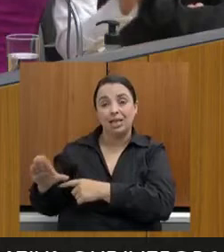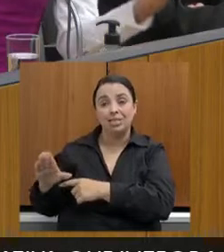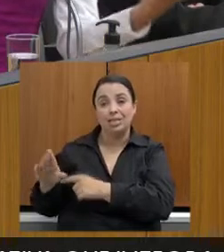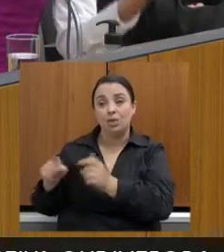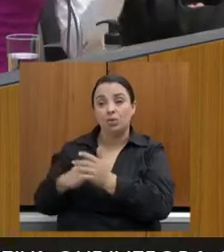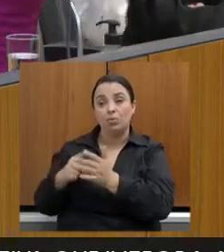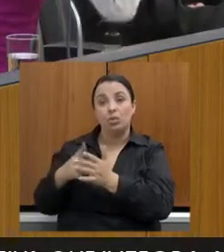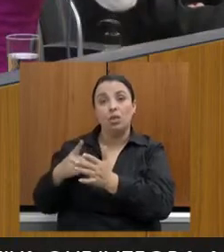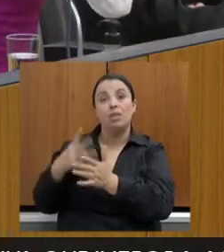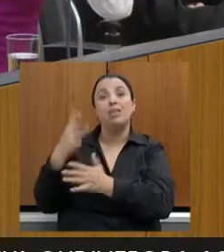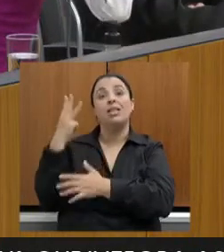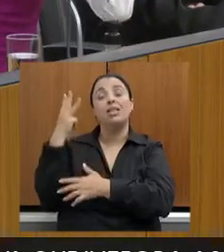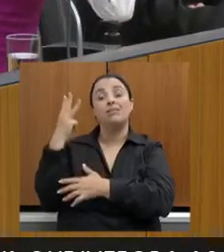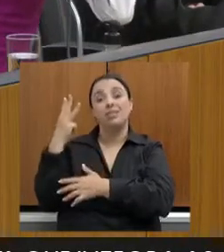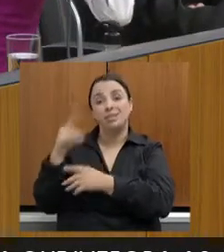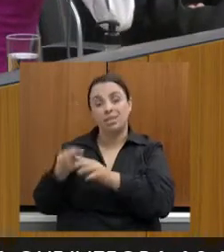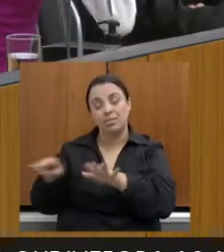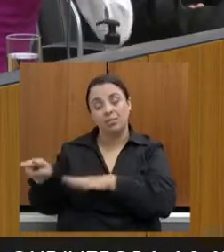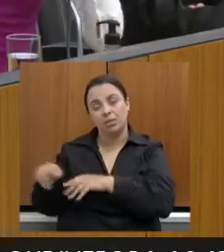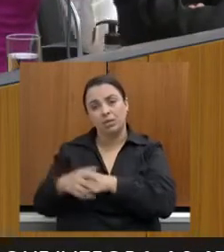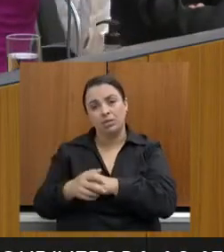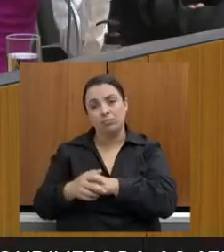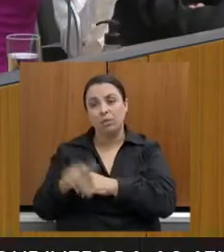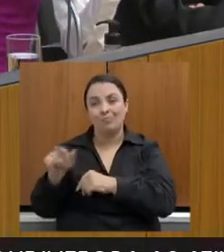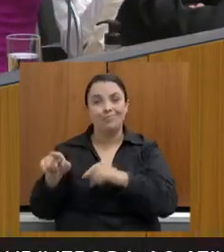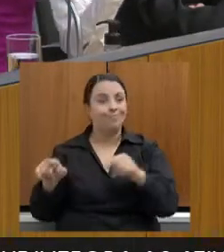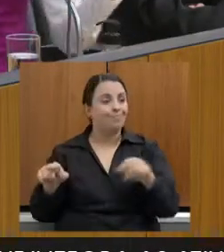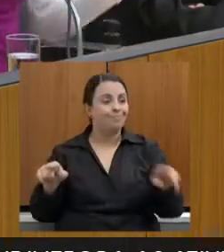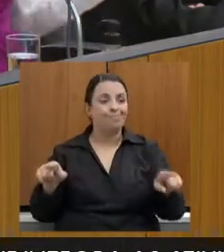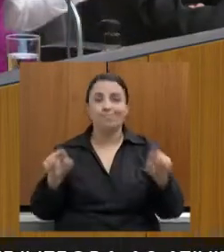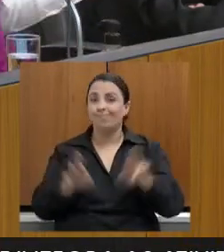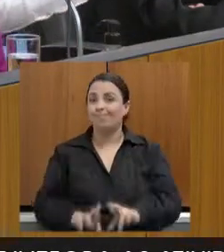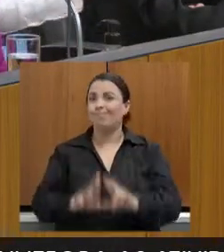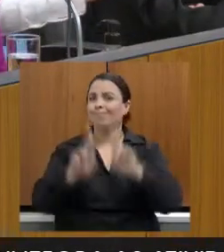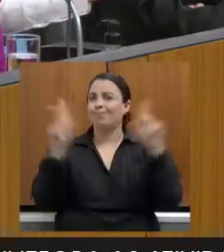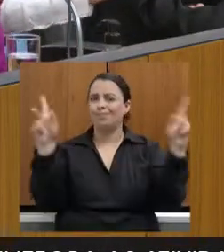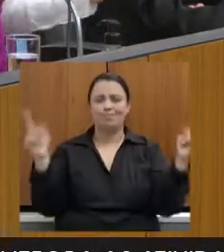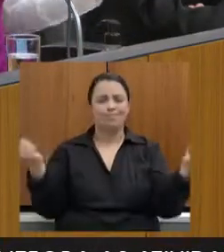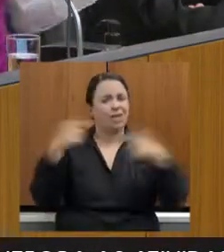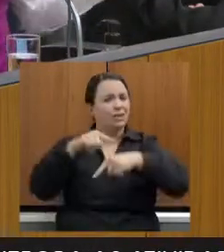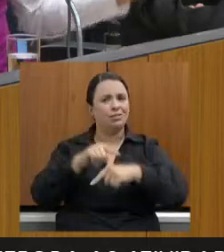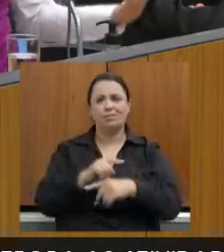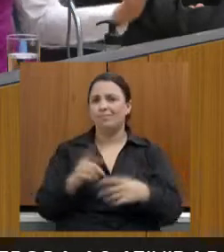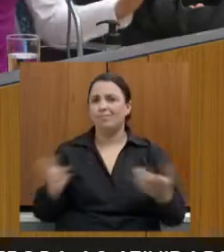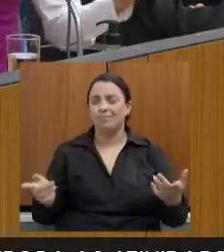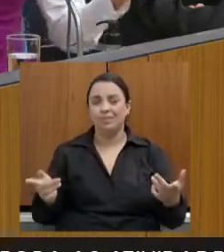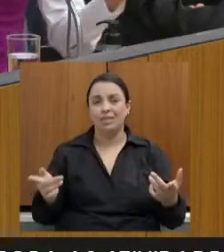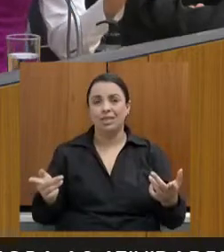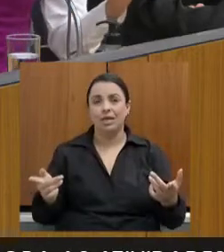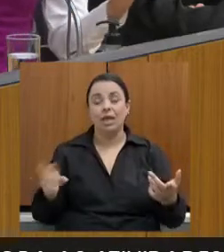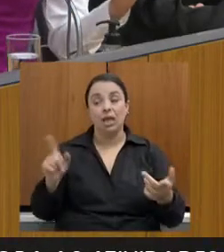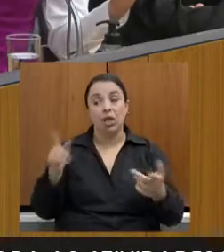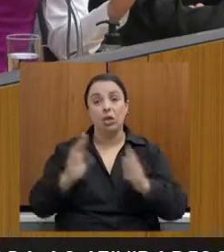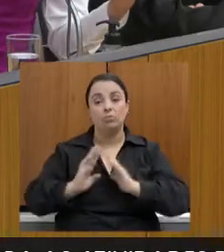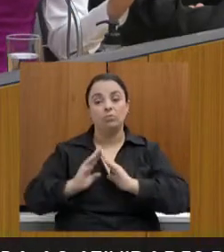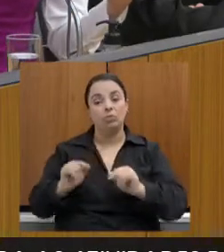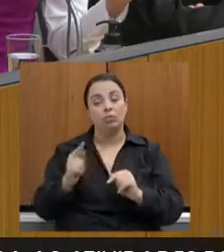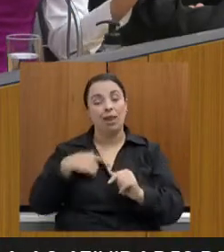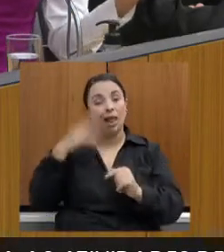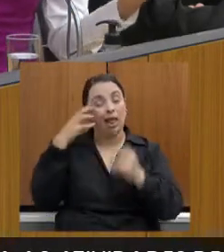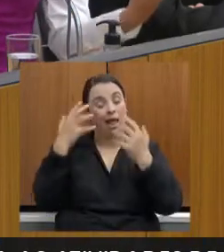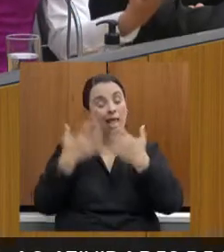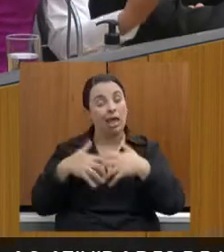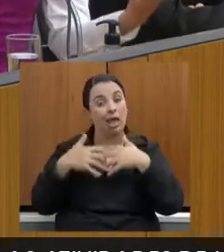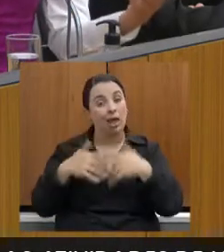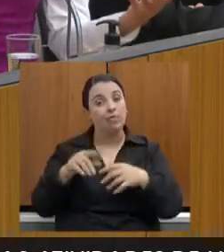e há realidades, são questões muito diferentes. Então, eles nos solicitaram pensar um pouco, rever essa pontuação do